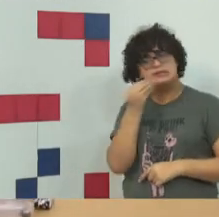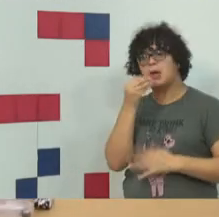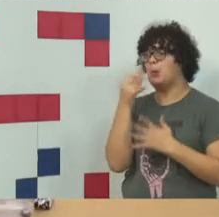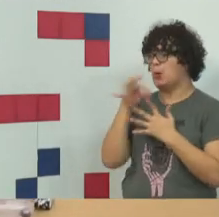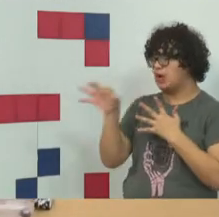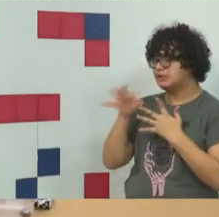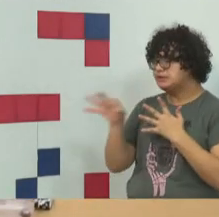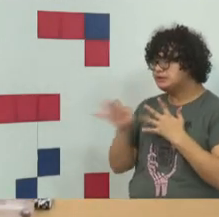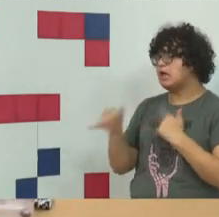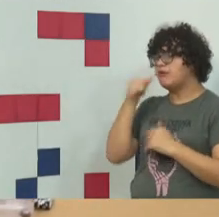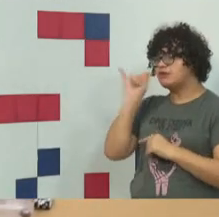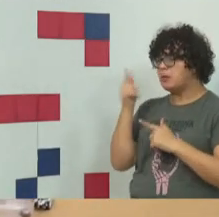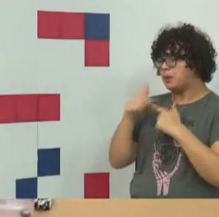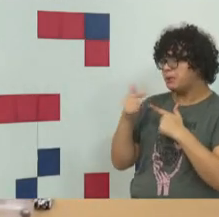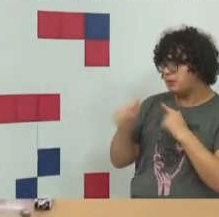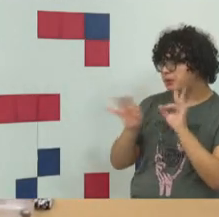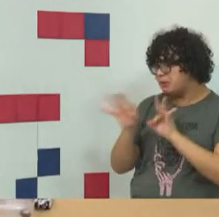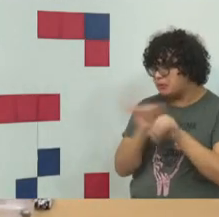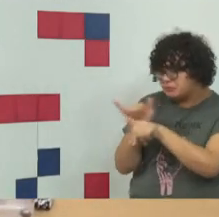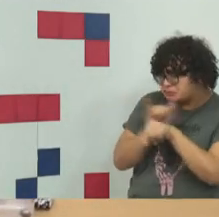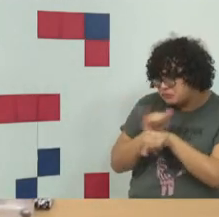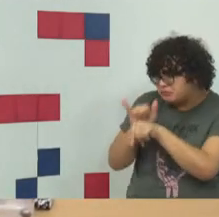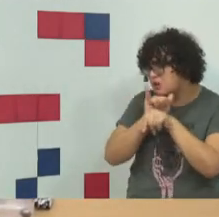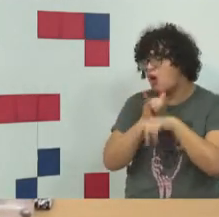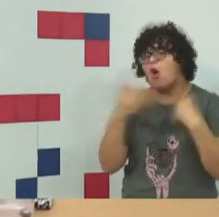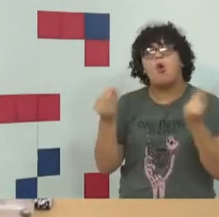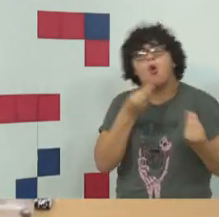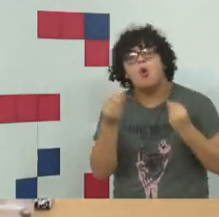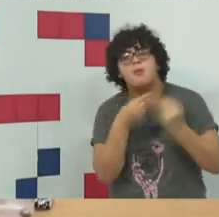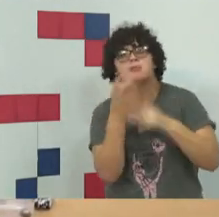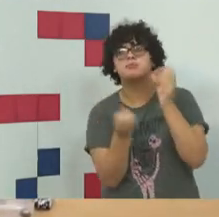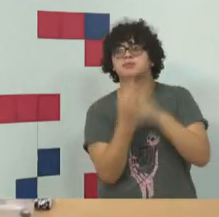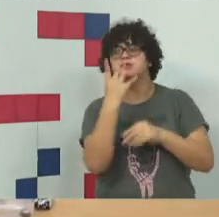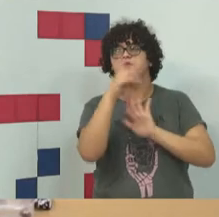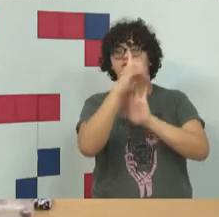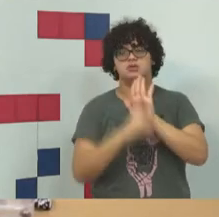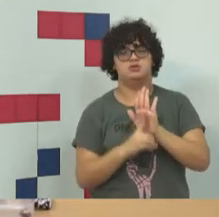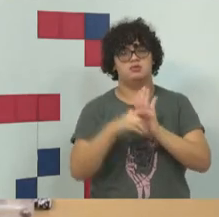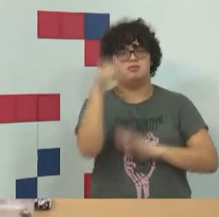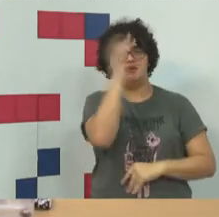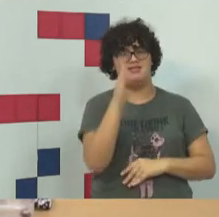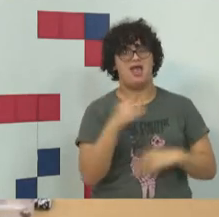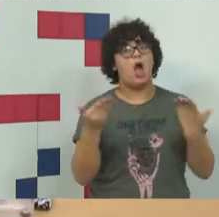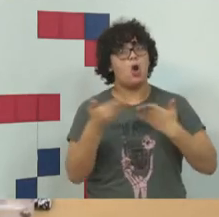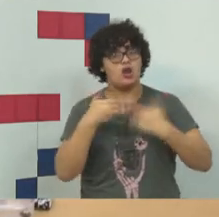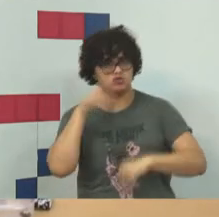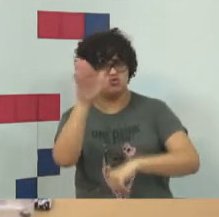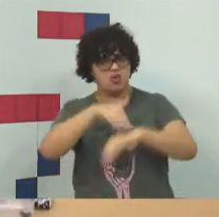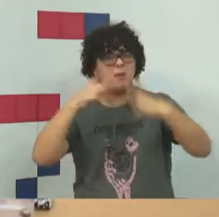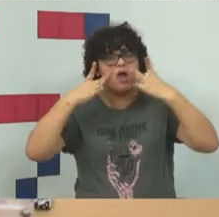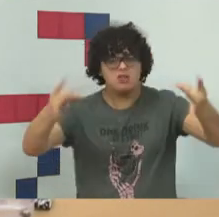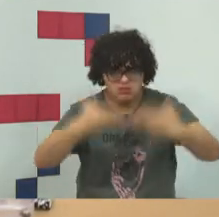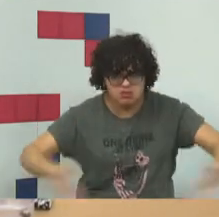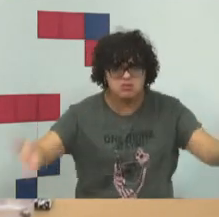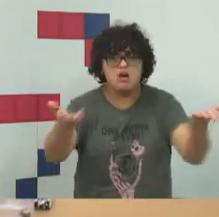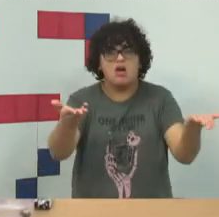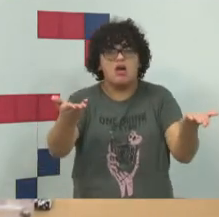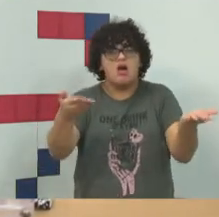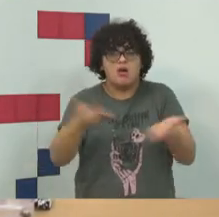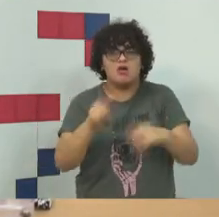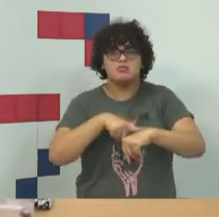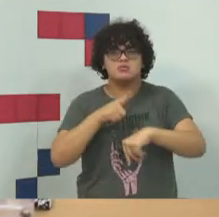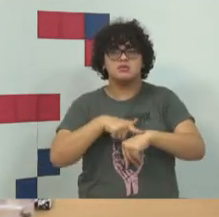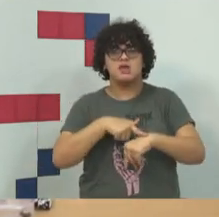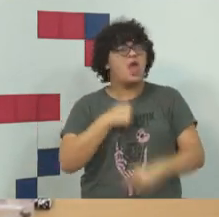a forma como a virtualidade existe no direito brasileiro, e aí, eu chamei a atenção àquilo que eu chamo a vocês nesse momento.